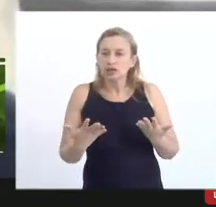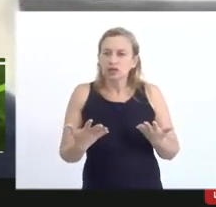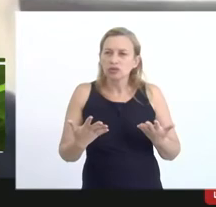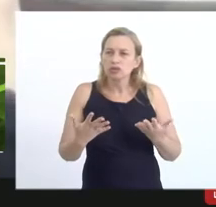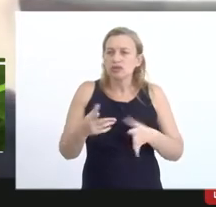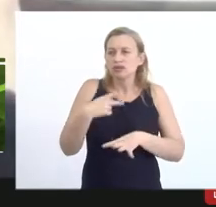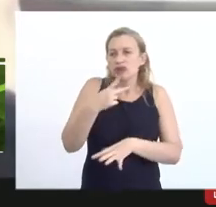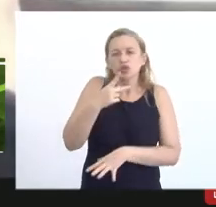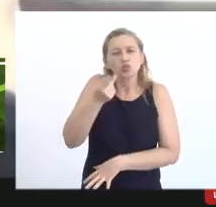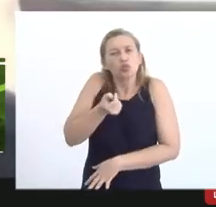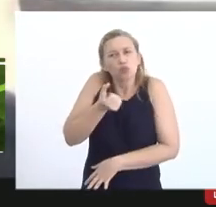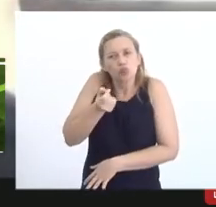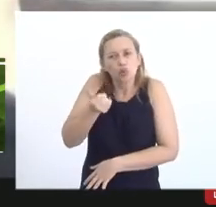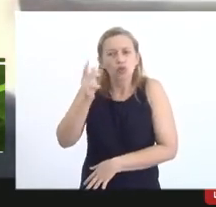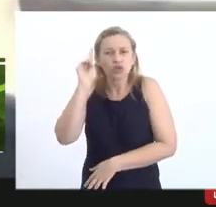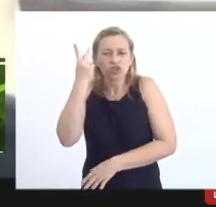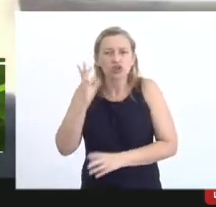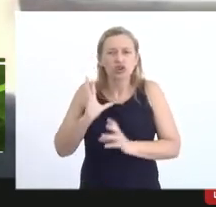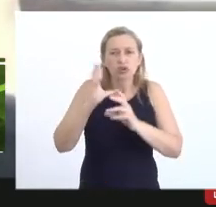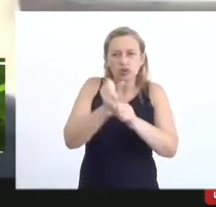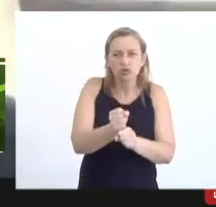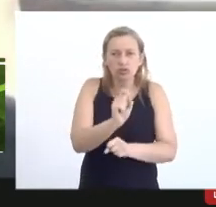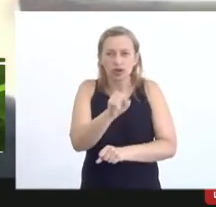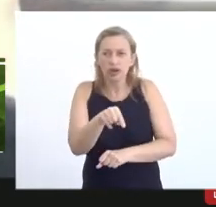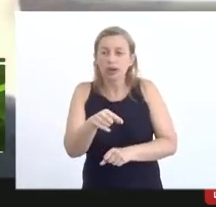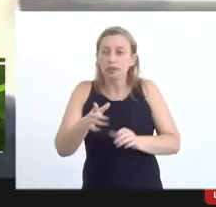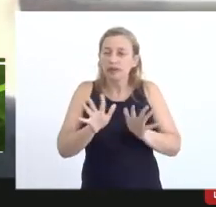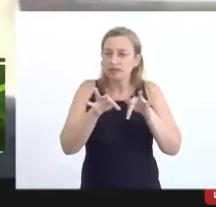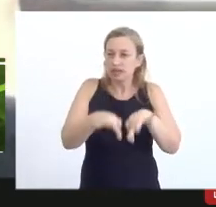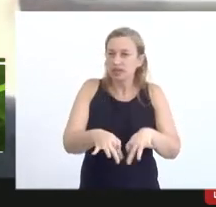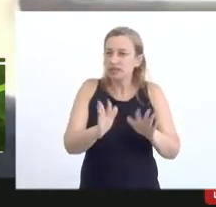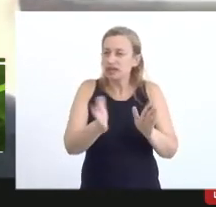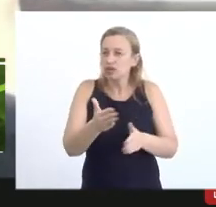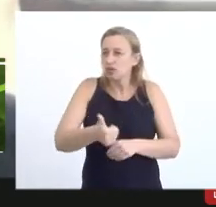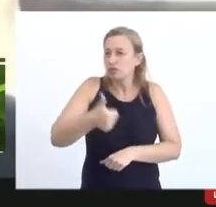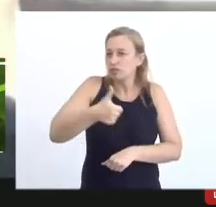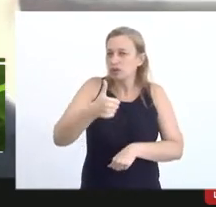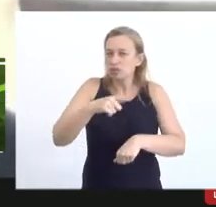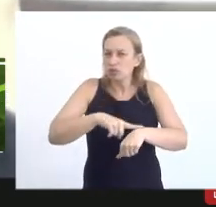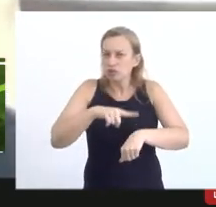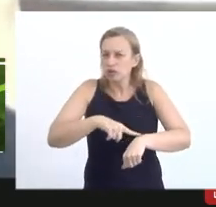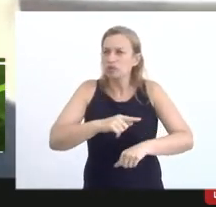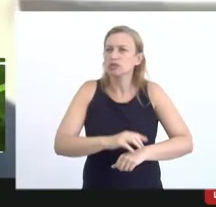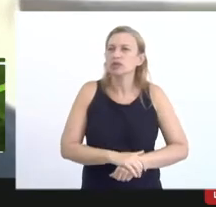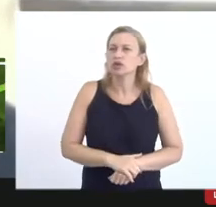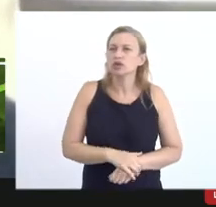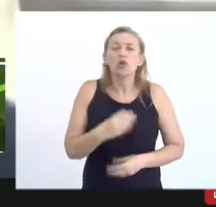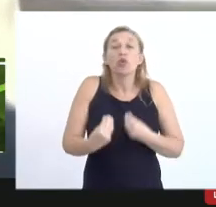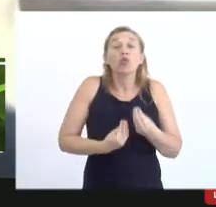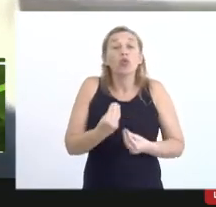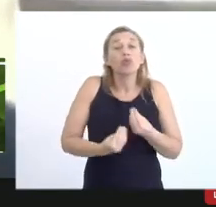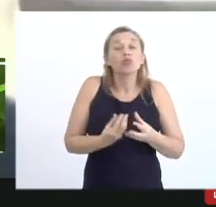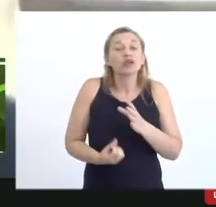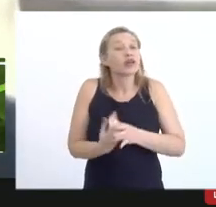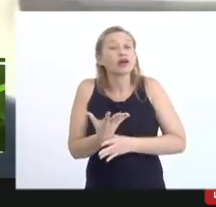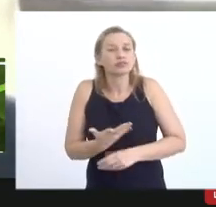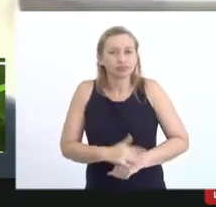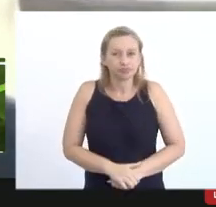história o resumo é esse e aí para concluir pelo menos essa primeira parte ou isso como é que foi feito